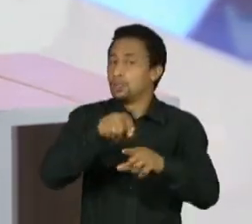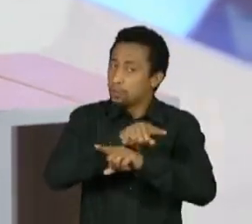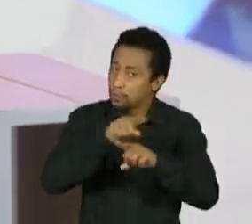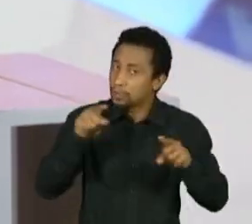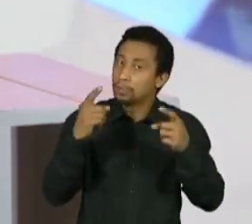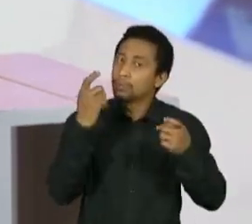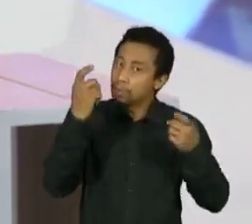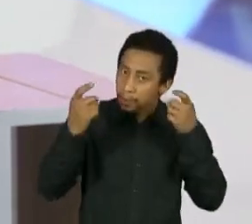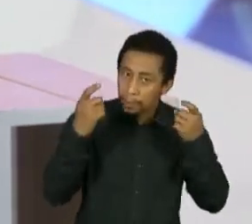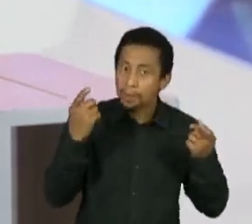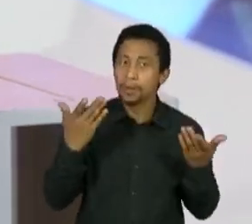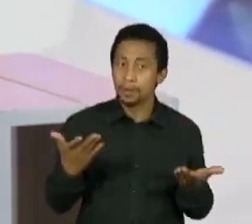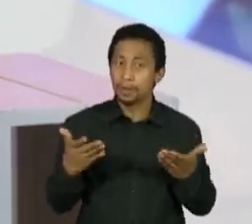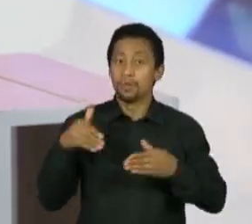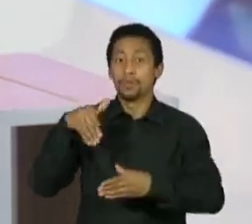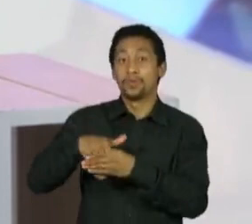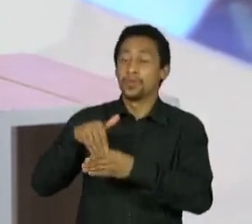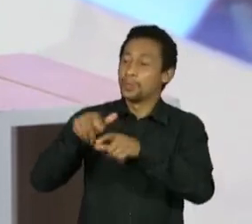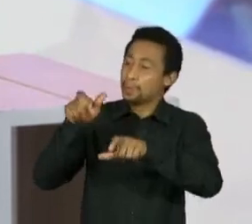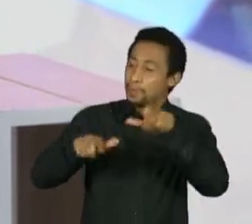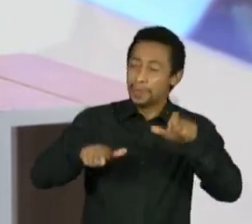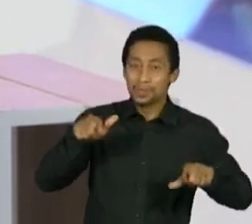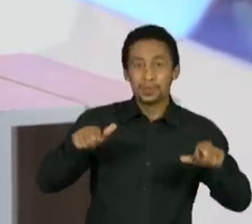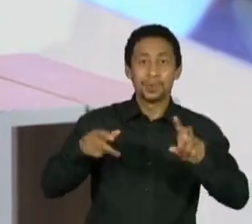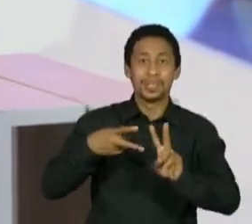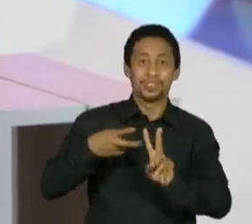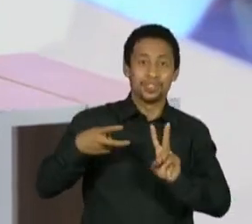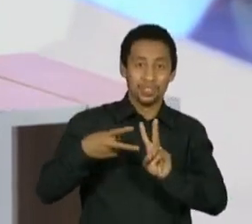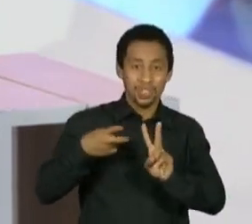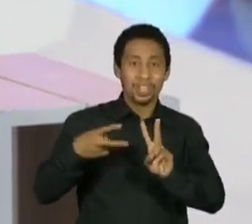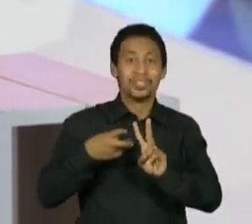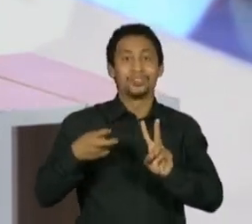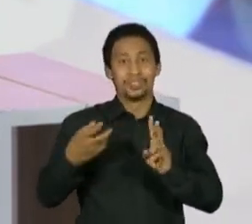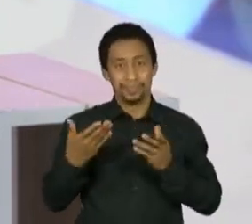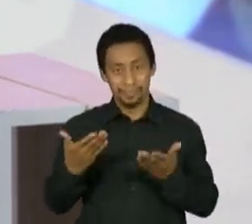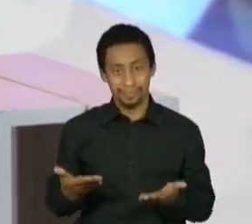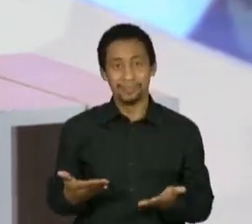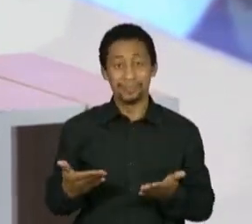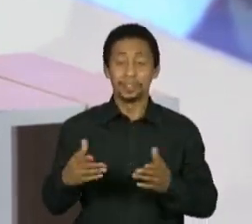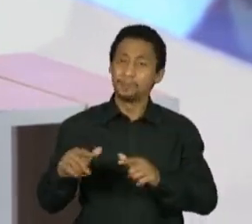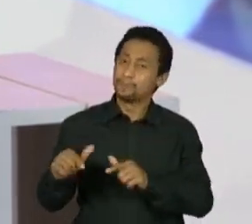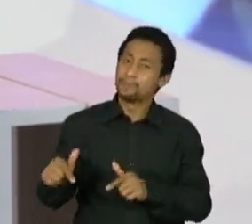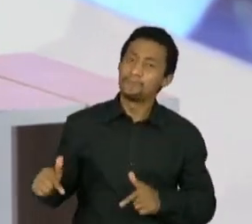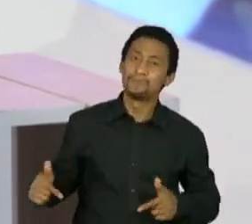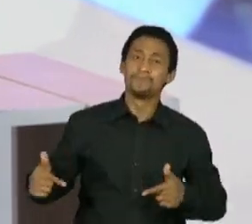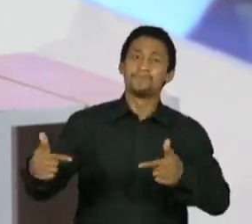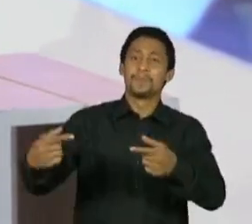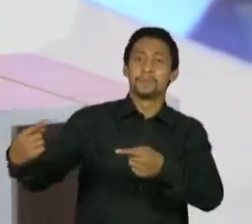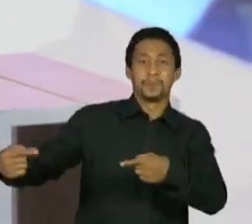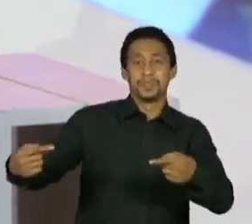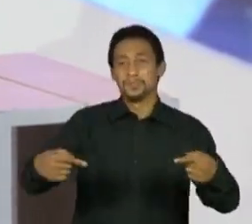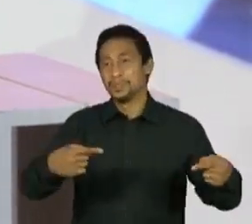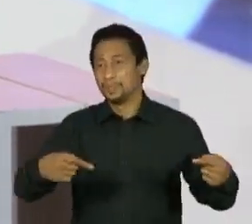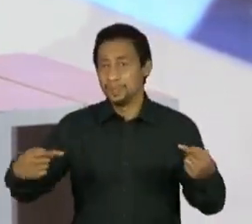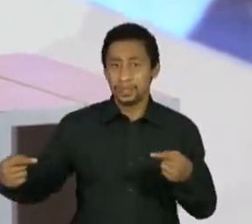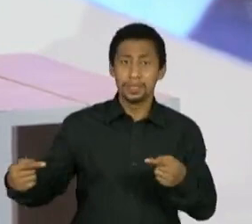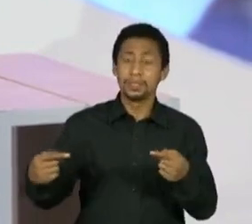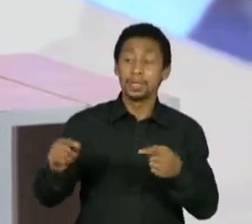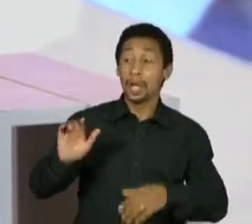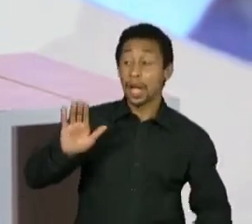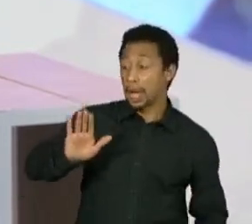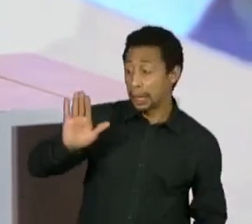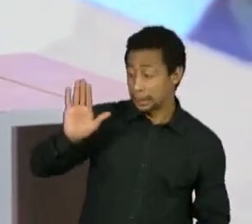vote em pessoas indígenas, que a gente escute vozes indígenas, que a gente se engaje politicamente não só sendo